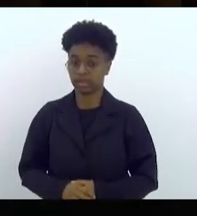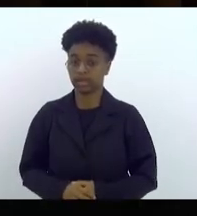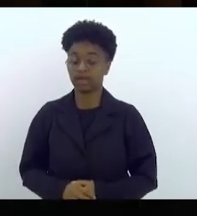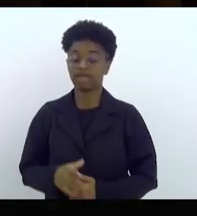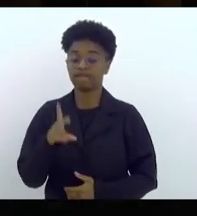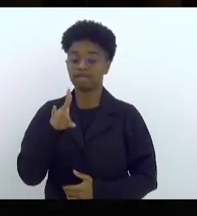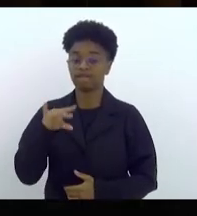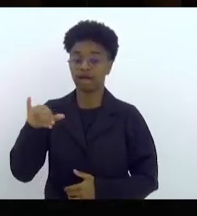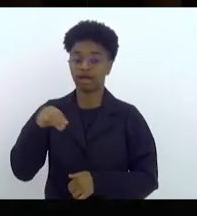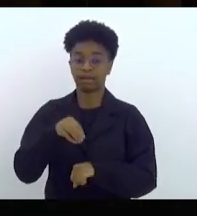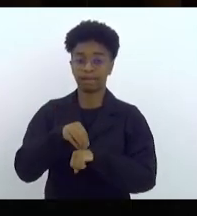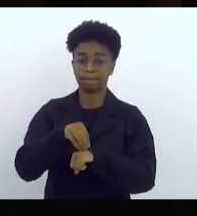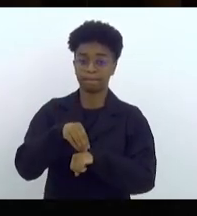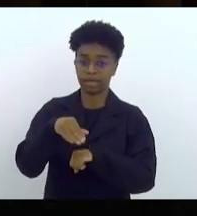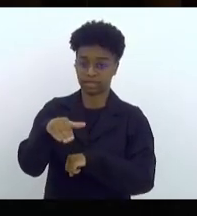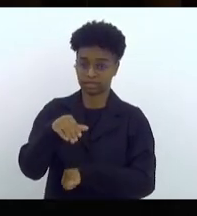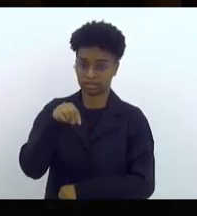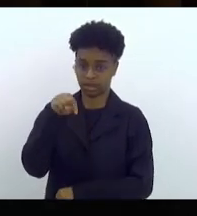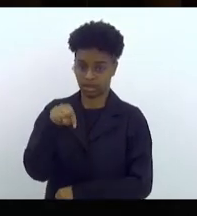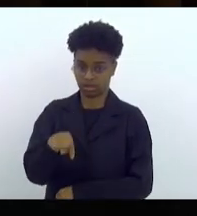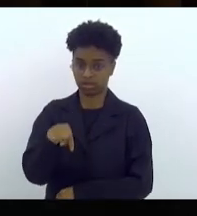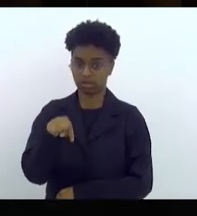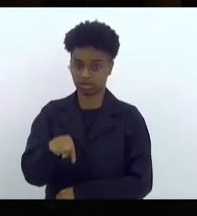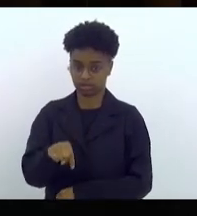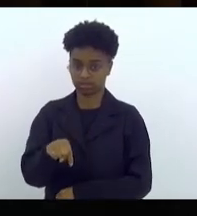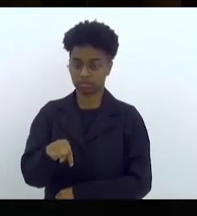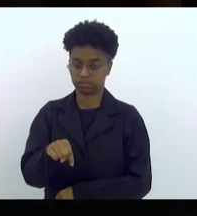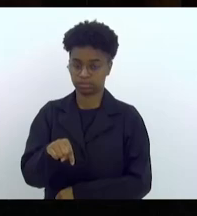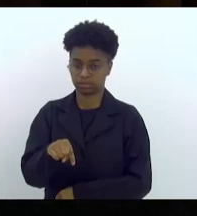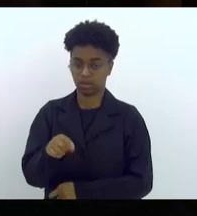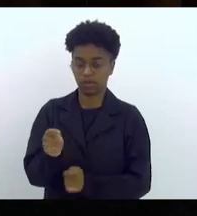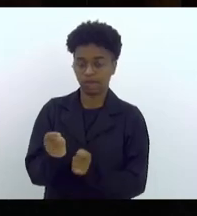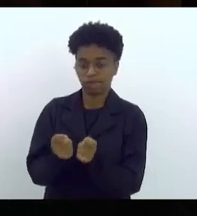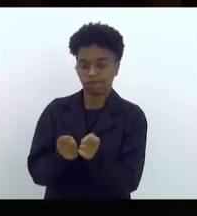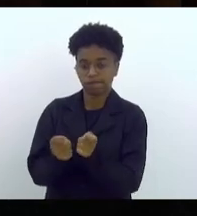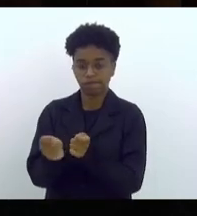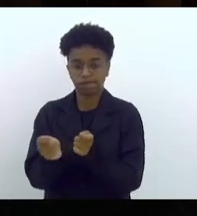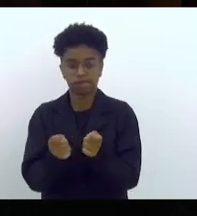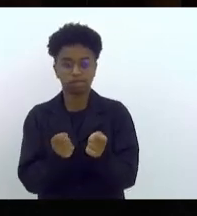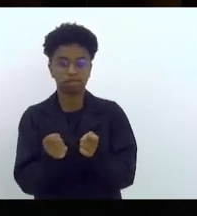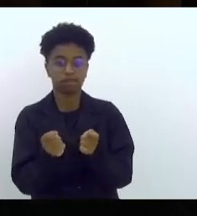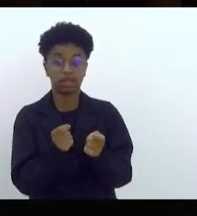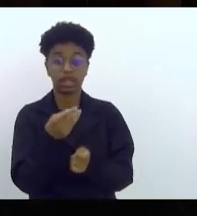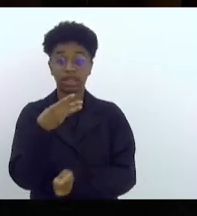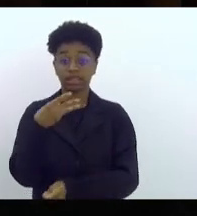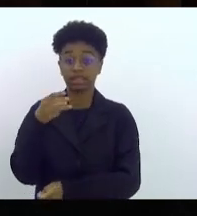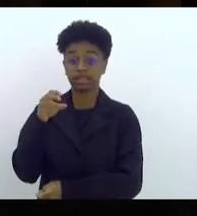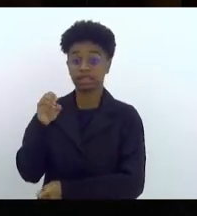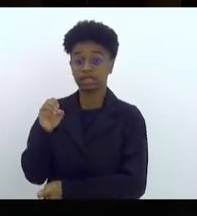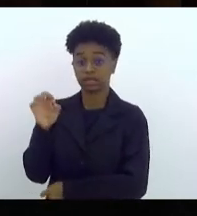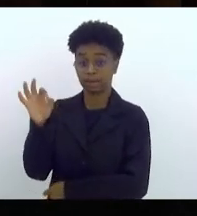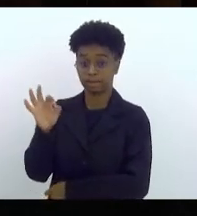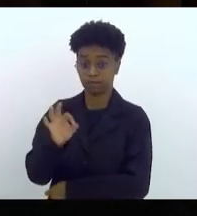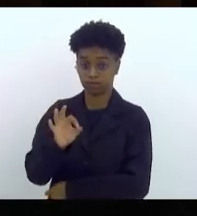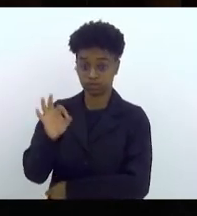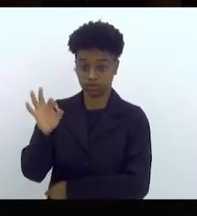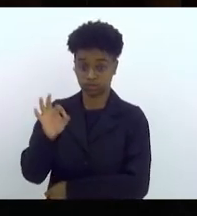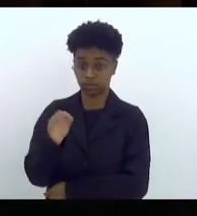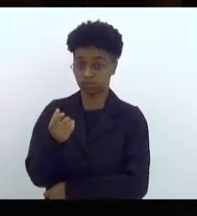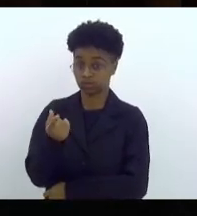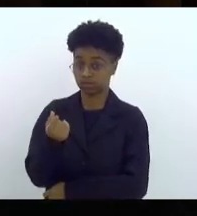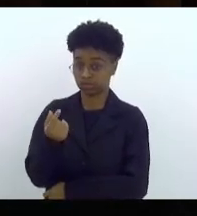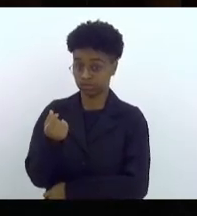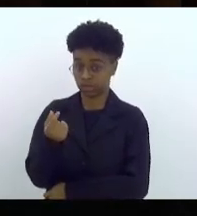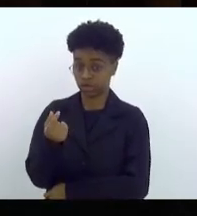mensagem na casa, contingenciando 30% dos fundos,